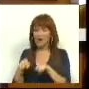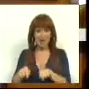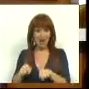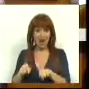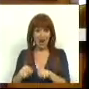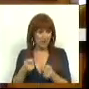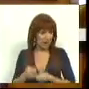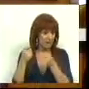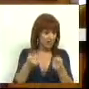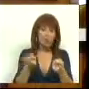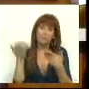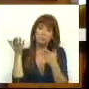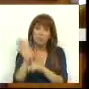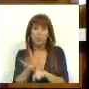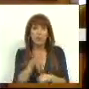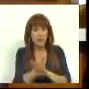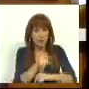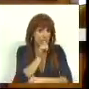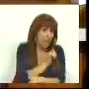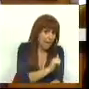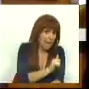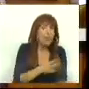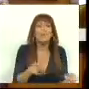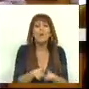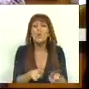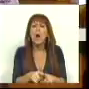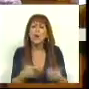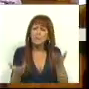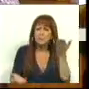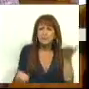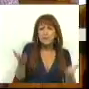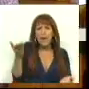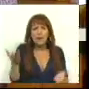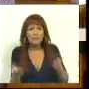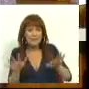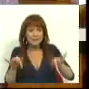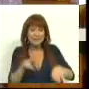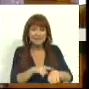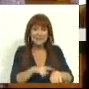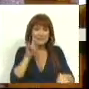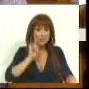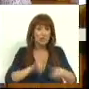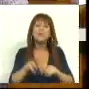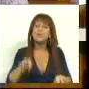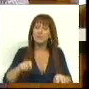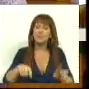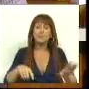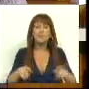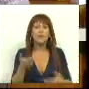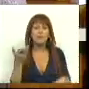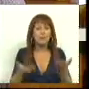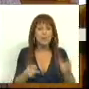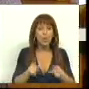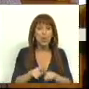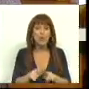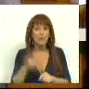investimento designadamente também no setor da água, para equilibrar justamente